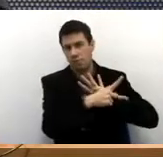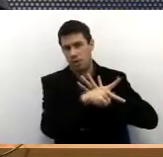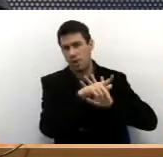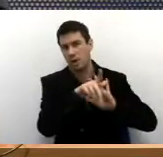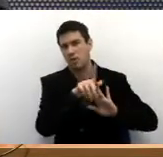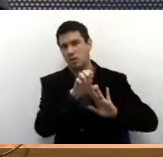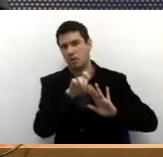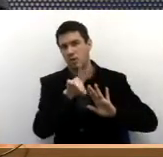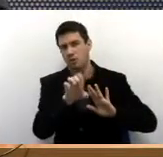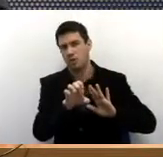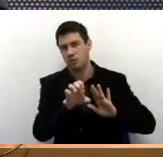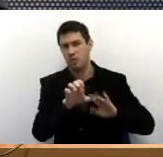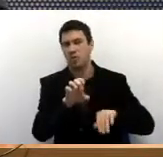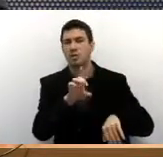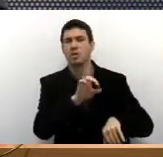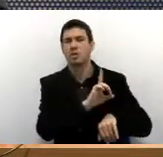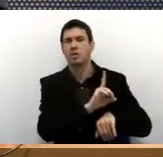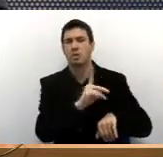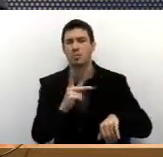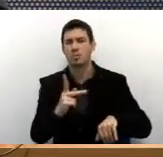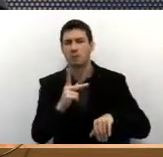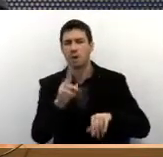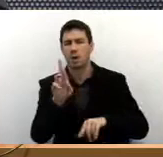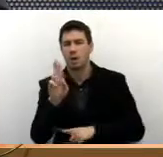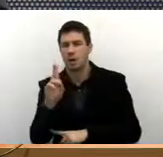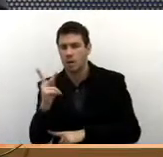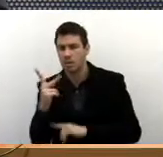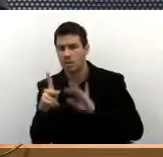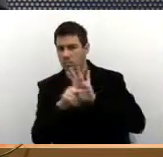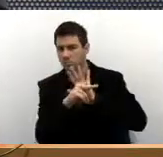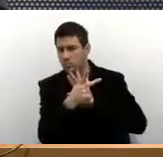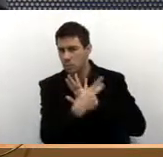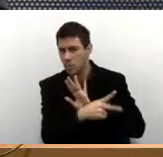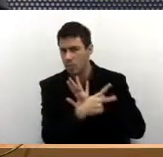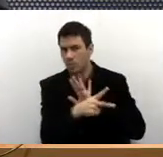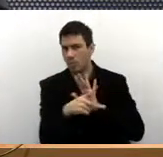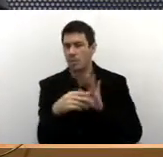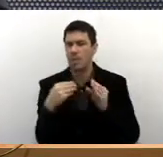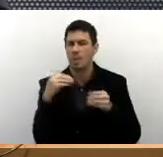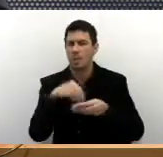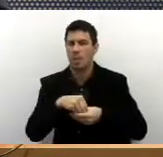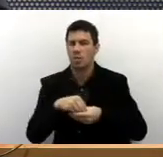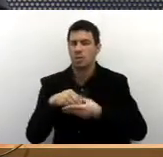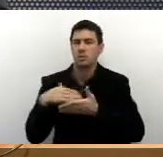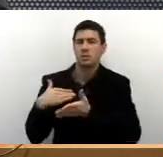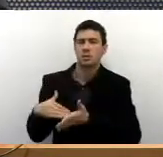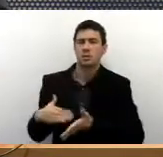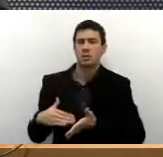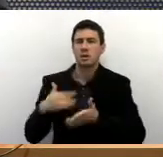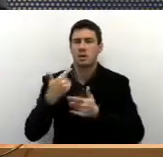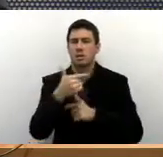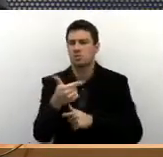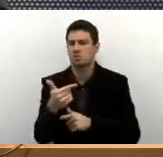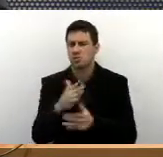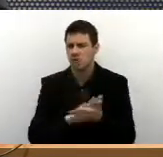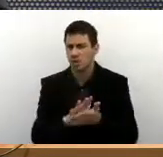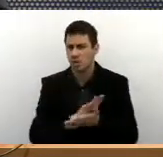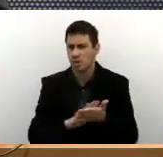recursos humanos da executora do serviço. Dentro de sua secretaria não existe